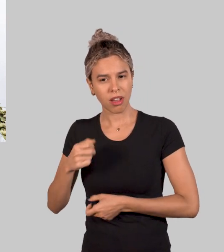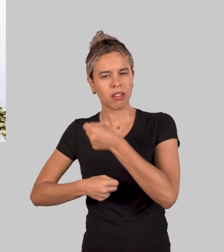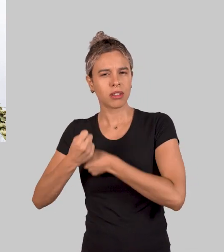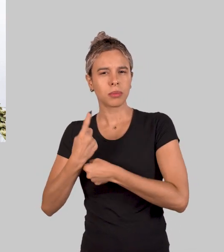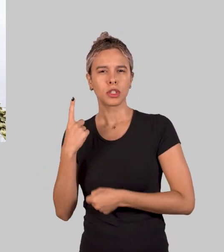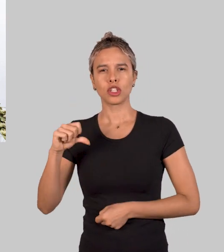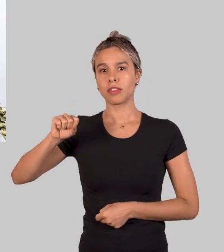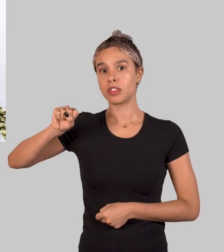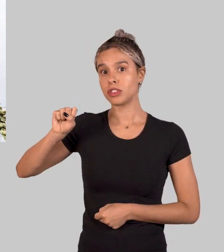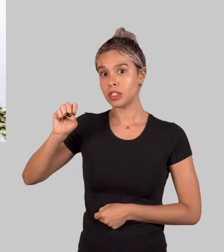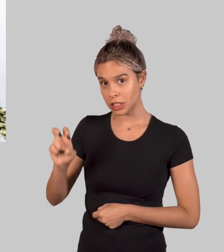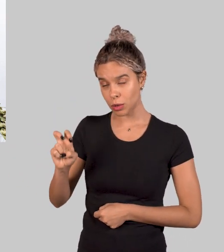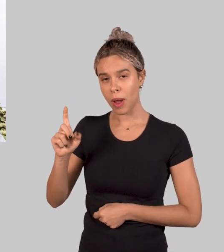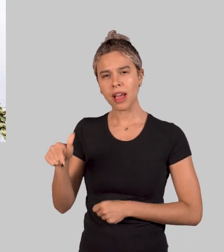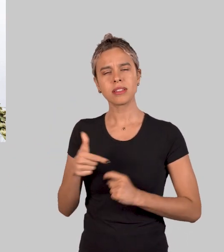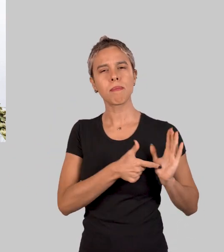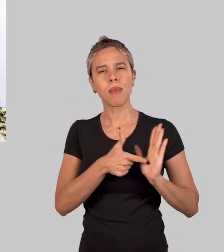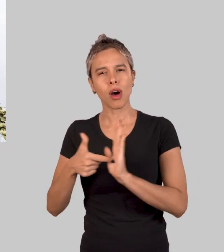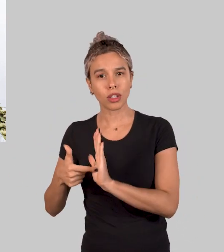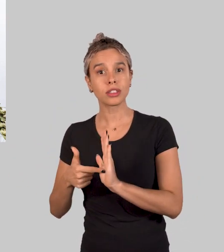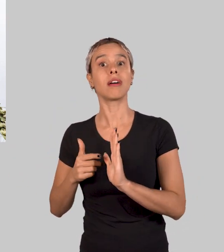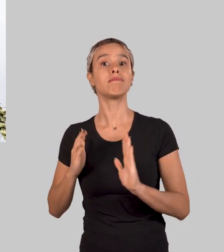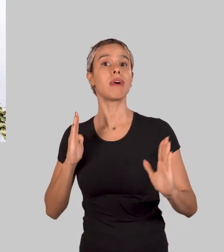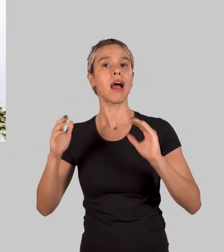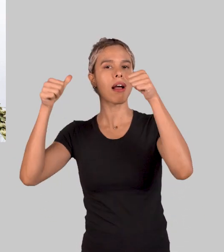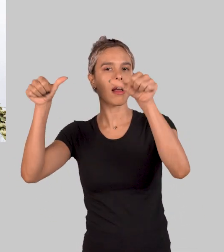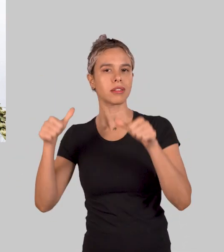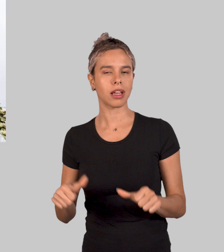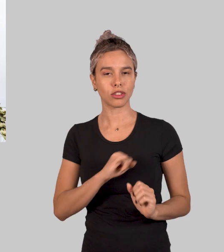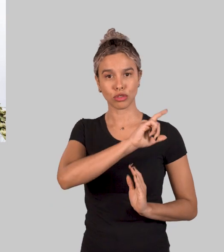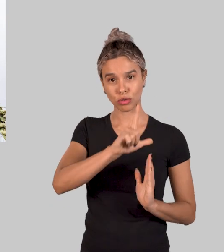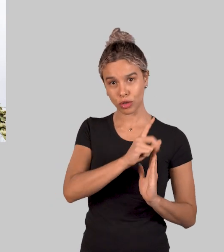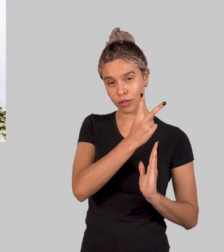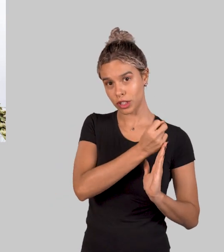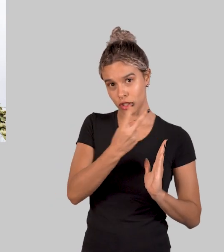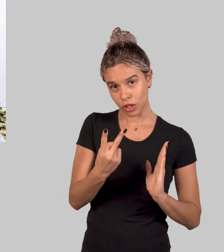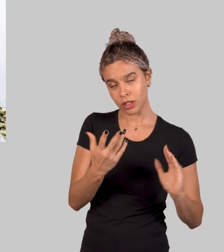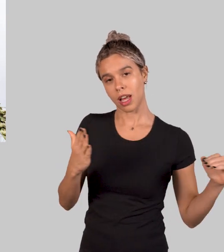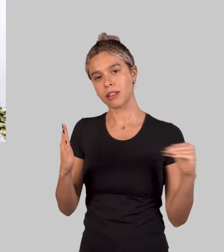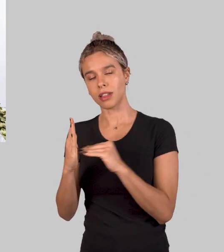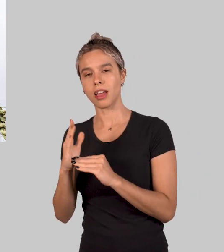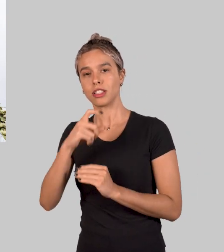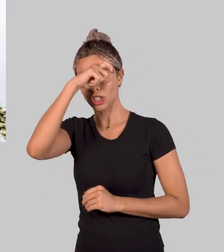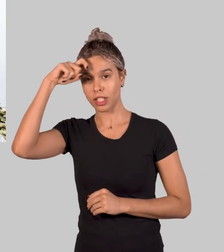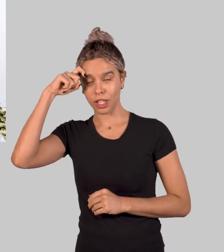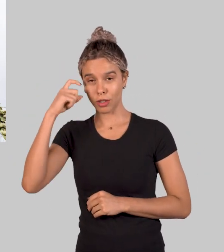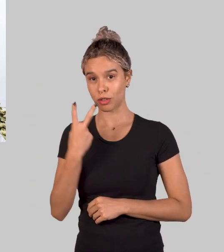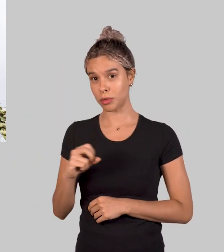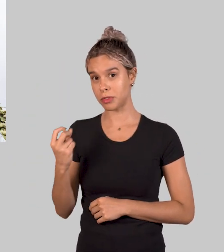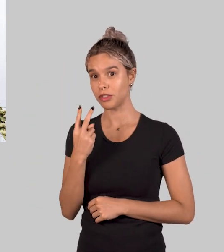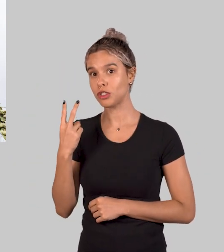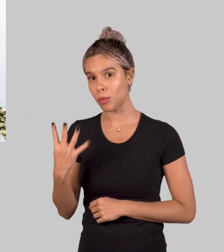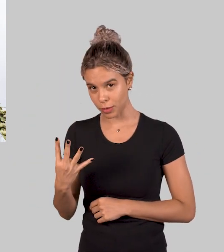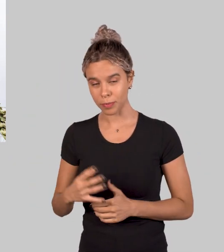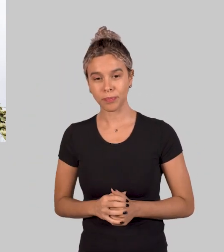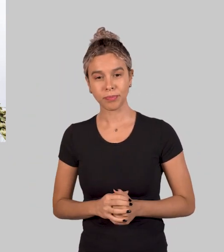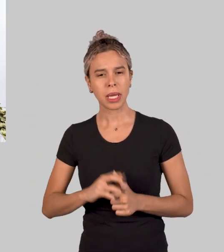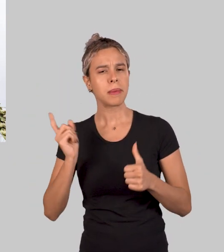Ela integra a mostra Marta Minuhi ao vivo, em cartaz na Pinacoteca Luz, de julho de 2022 a janeiro de 2024.